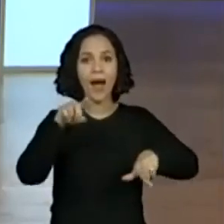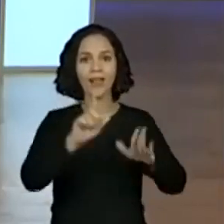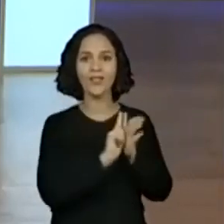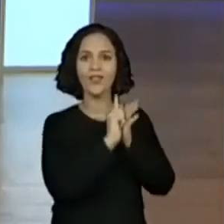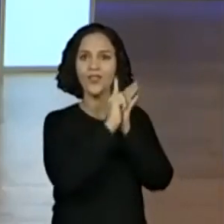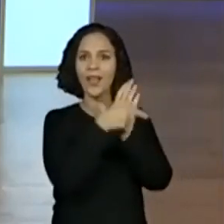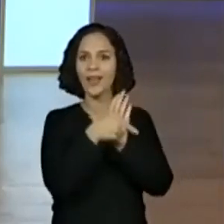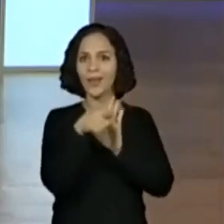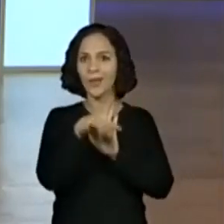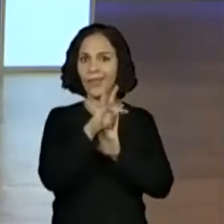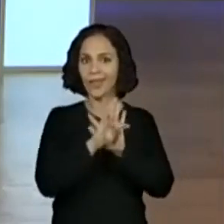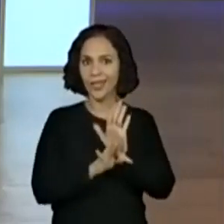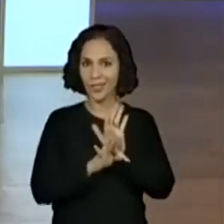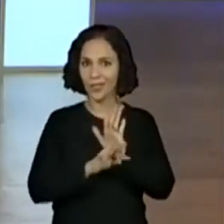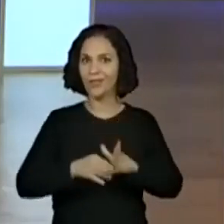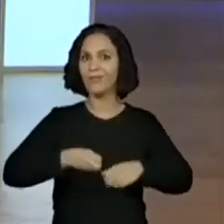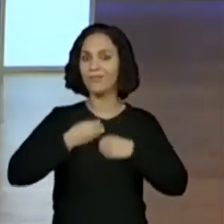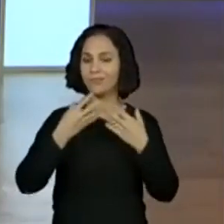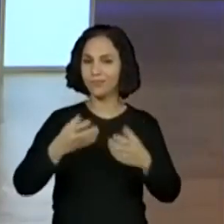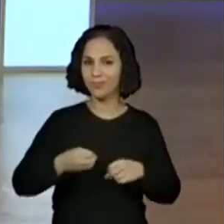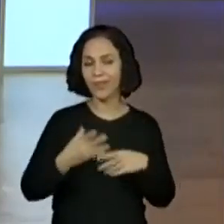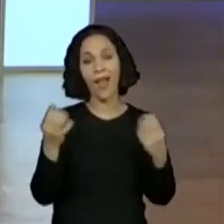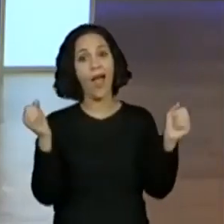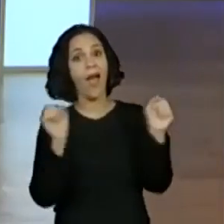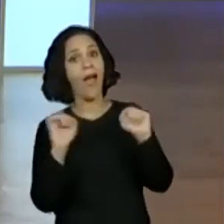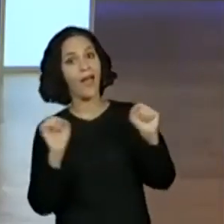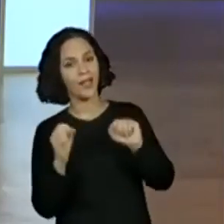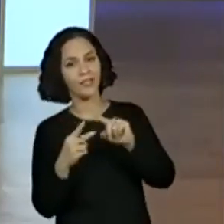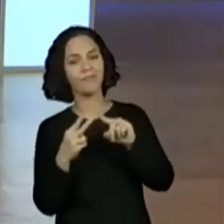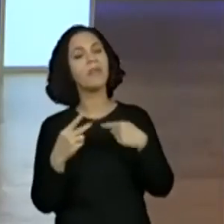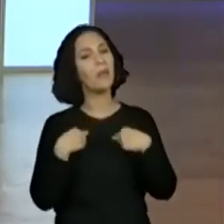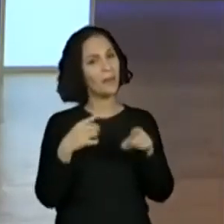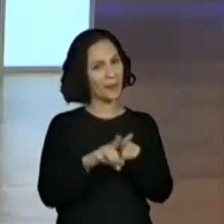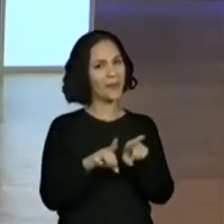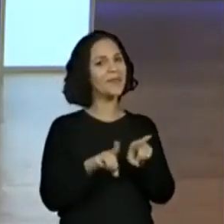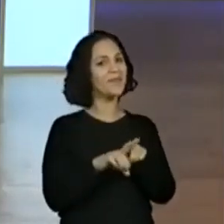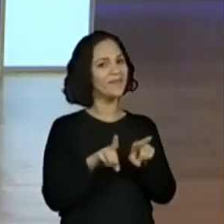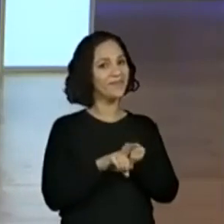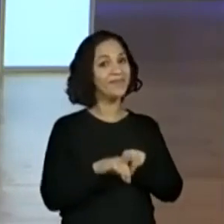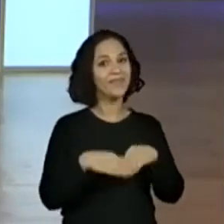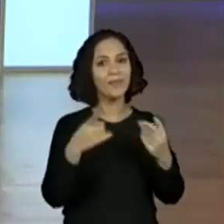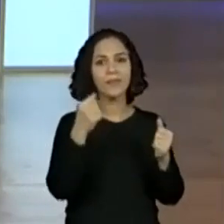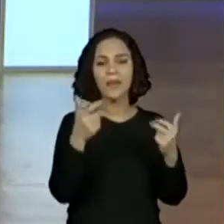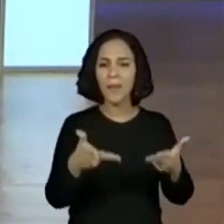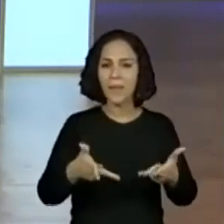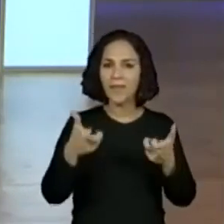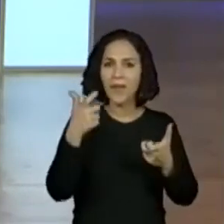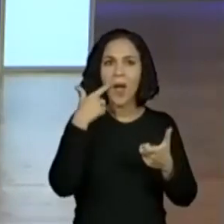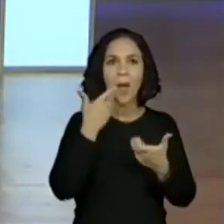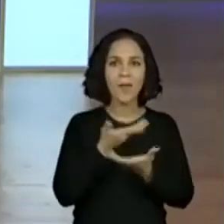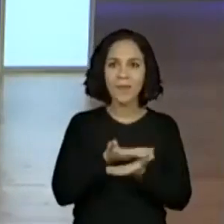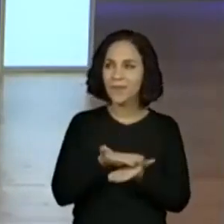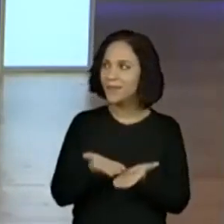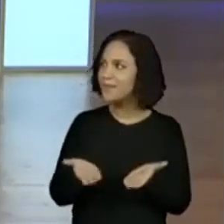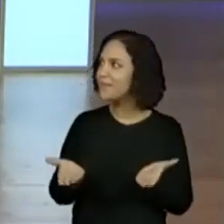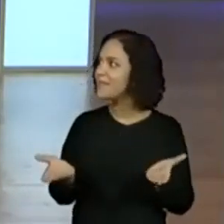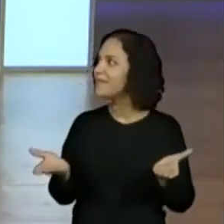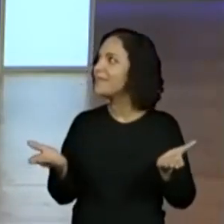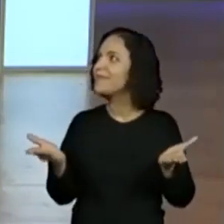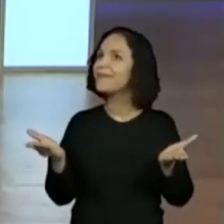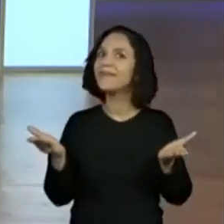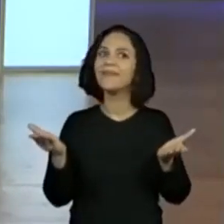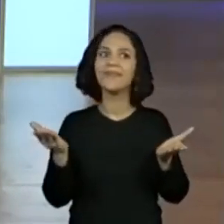adora poesia, adora poema, eu também. E eu quero que vocês reparem todos os detalhes das aulas, porque